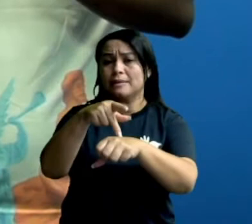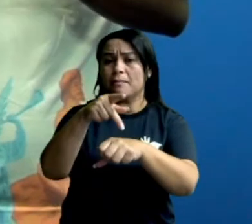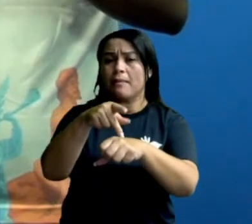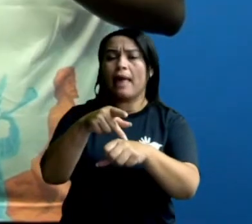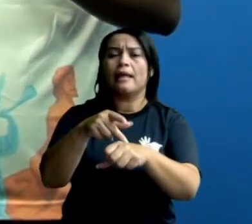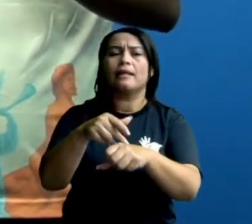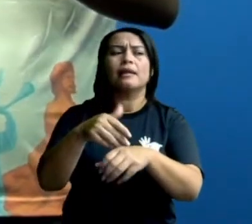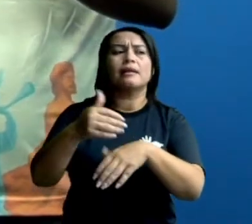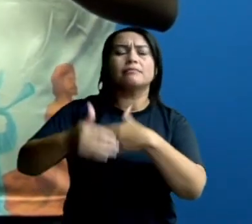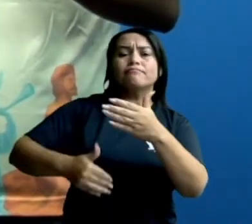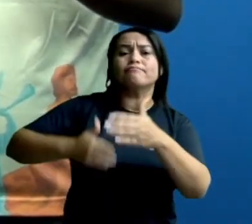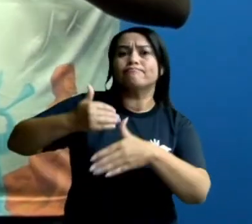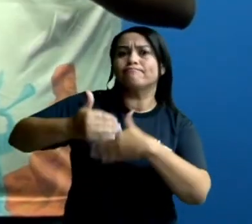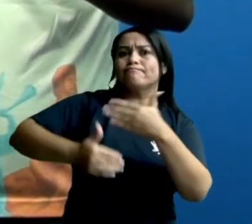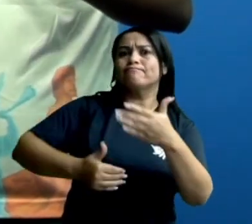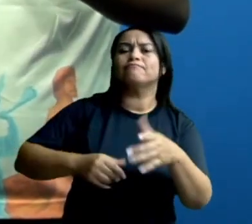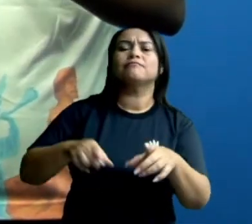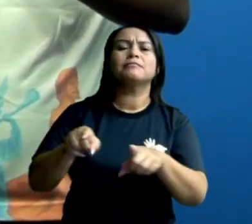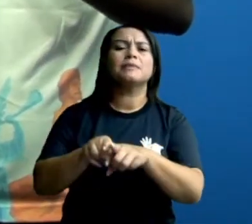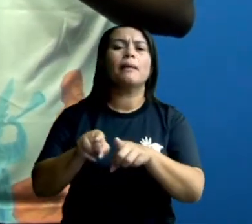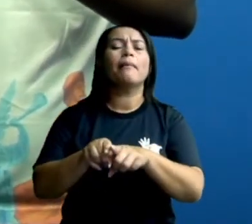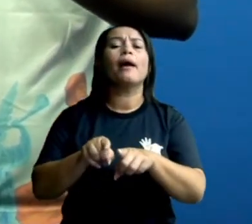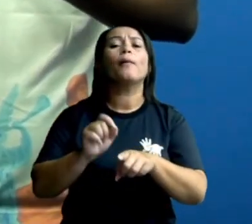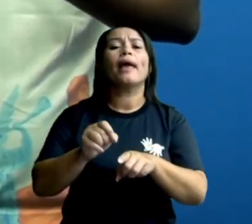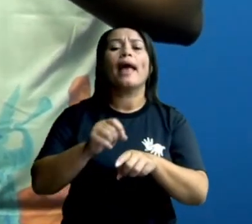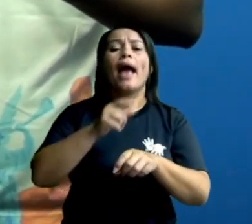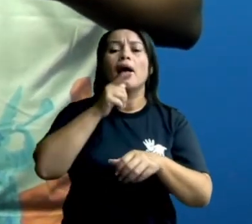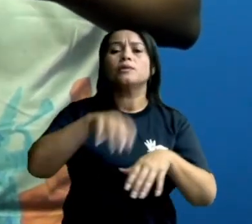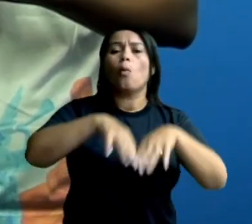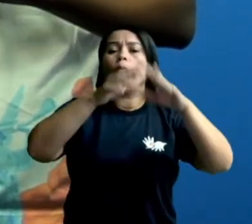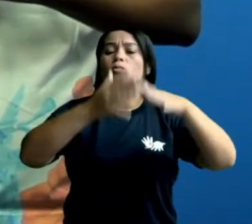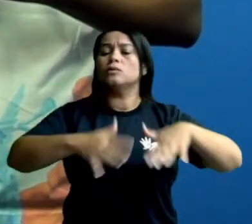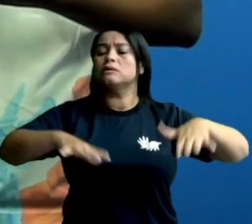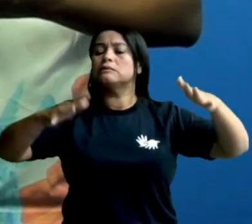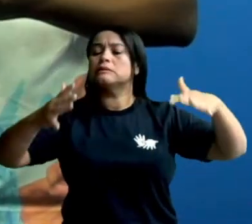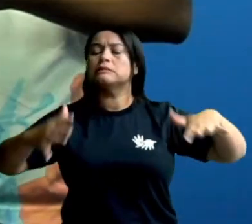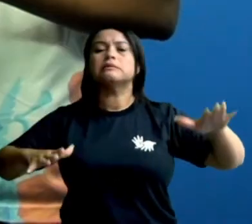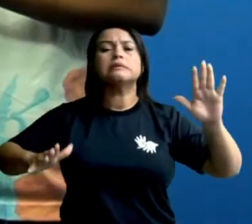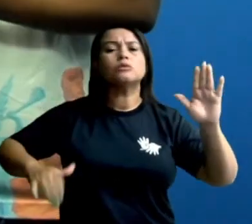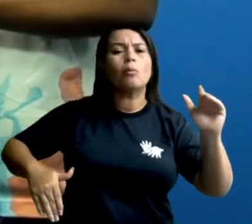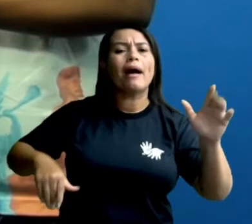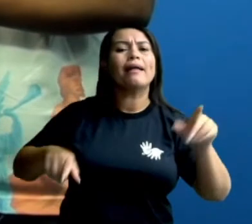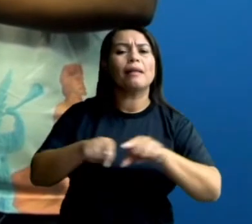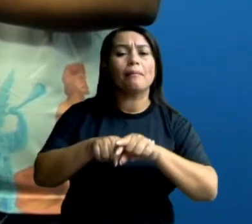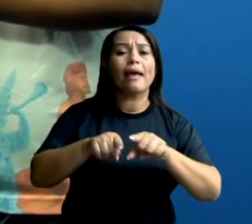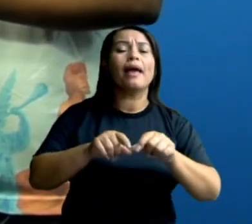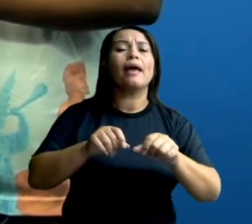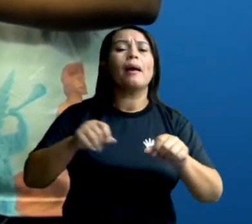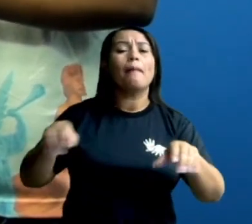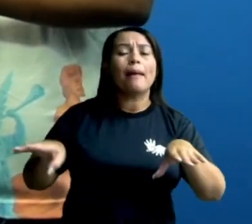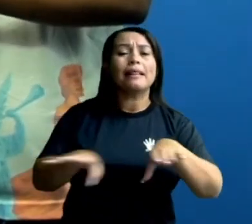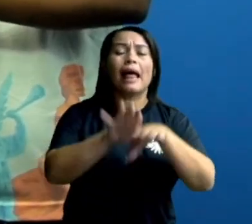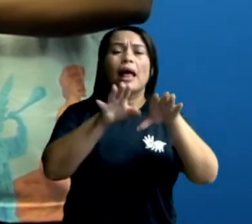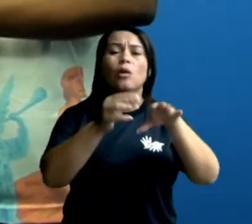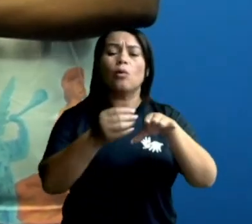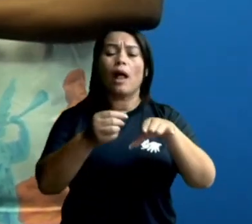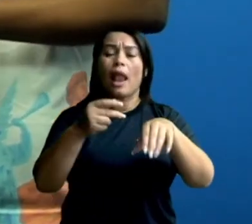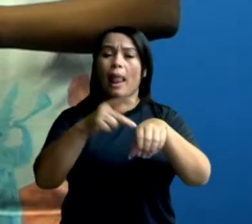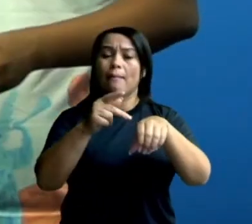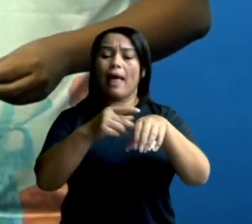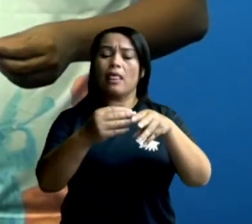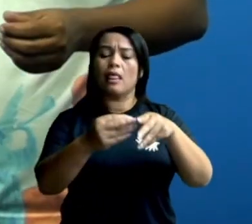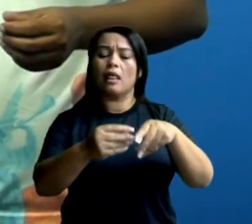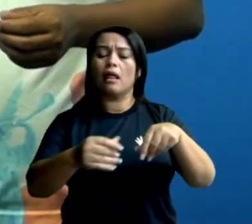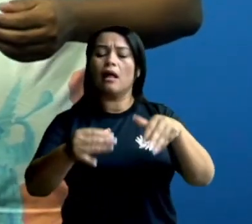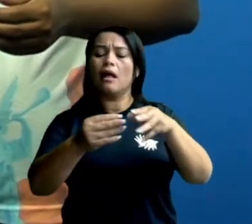mesmo a ação física das ondas do mar batendo nas rochas formam as areias da praia. As areias da praia que você